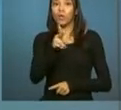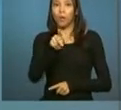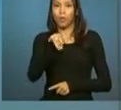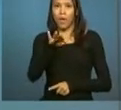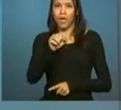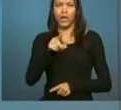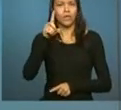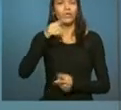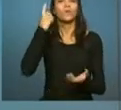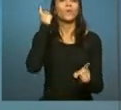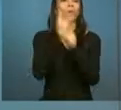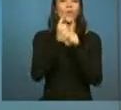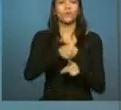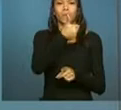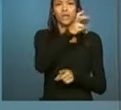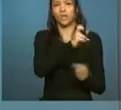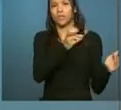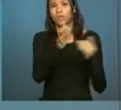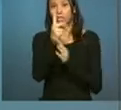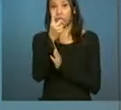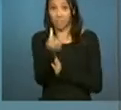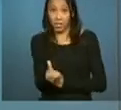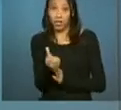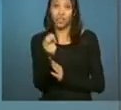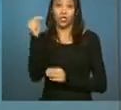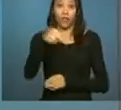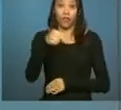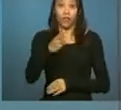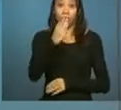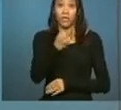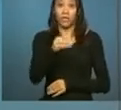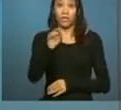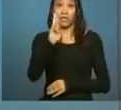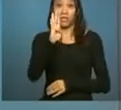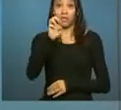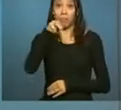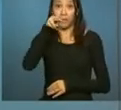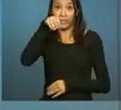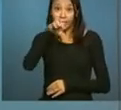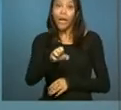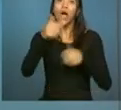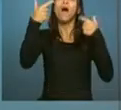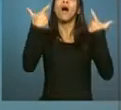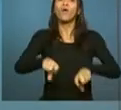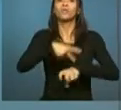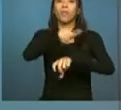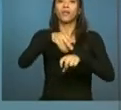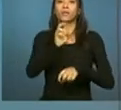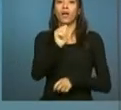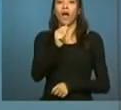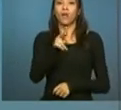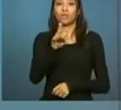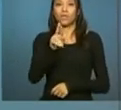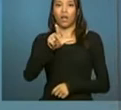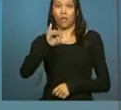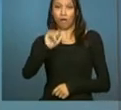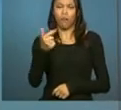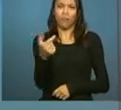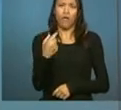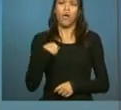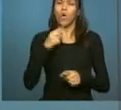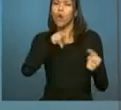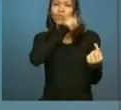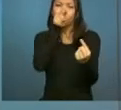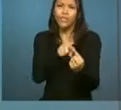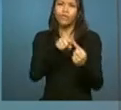dias 15 e 16 de novembro em Brisbane, na Austrália. A agenda deste ano do G20 está focada na promoção do